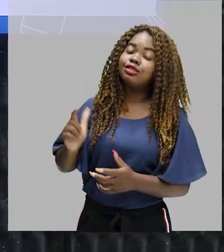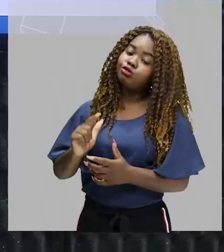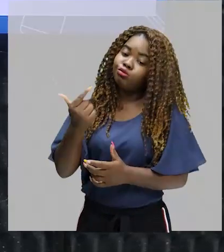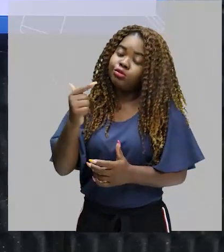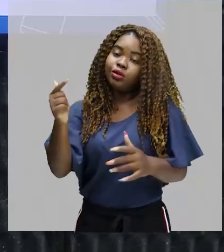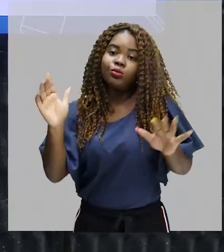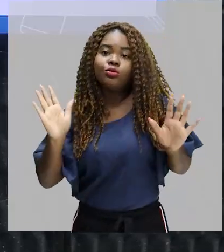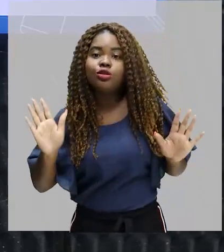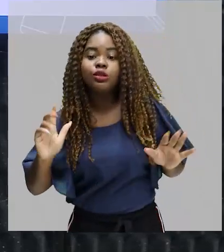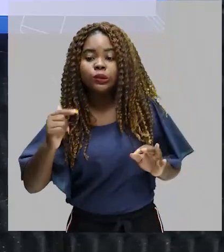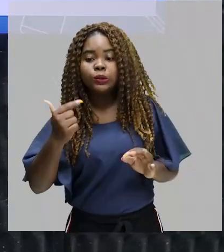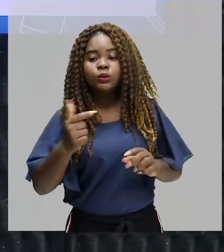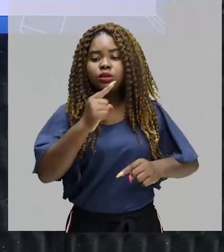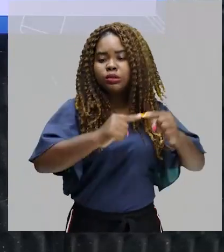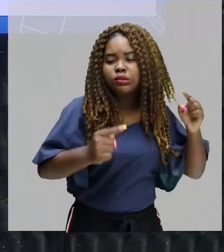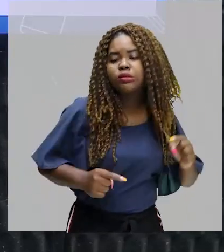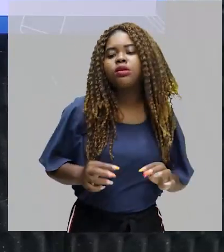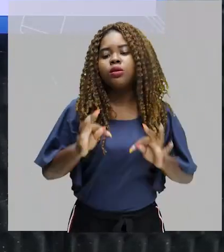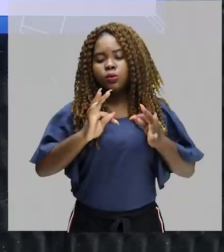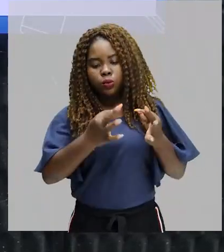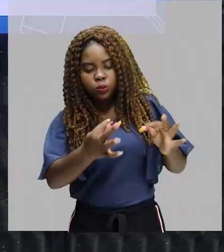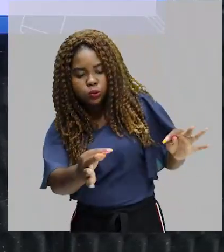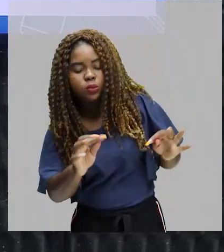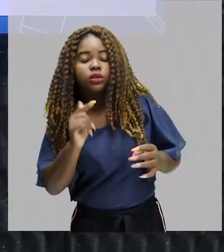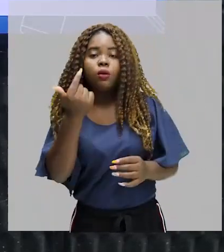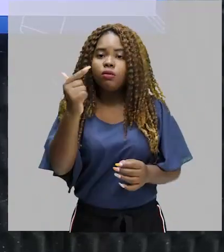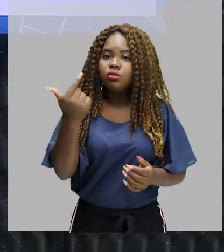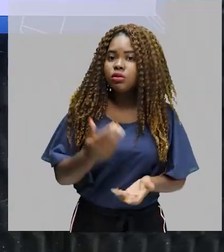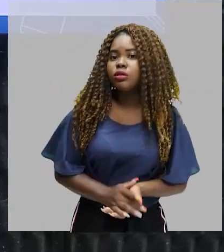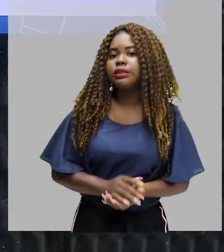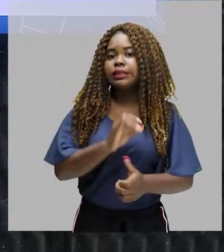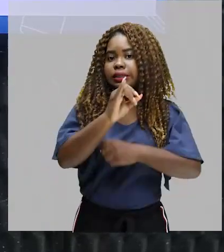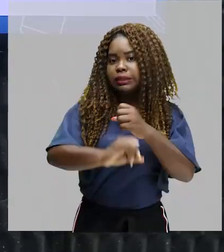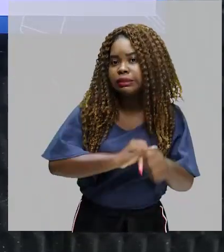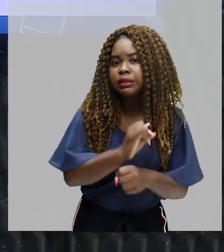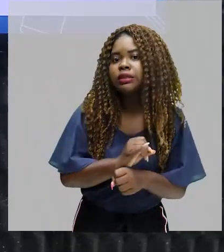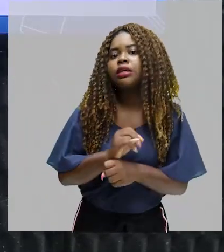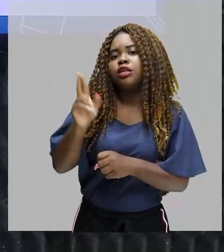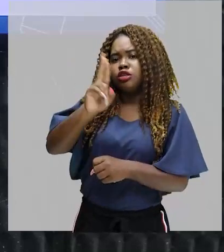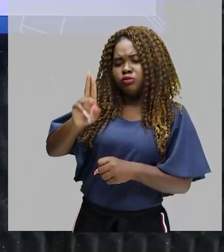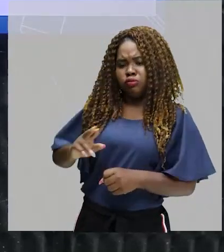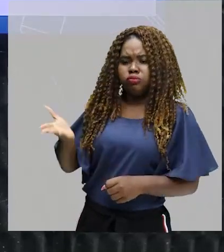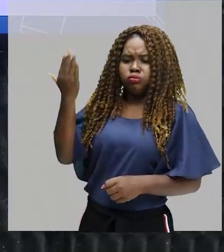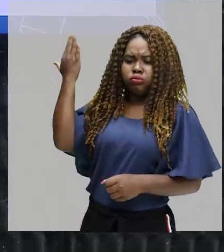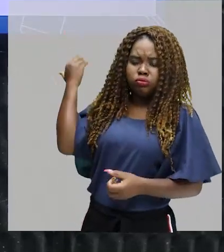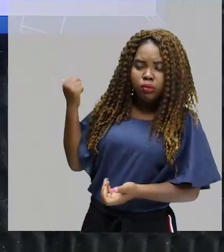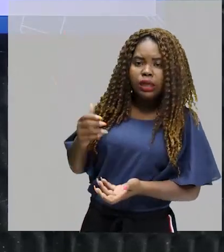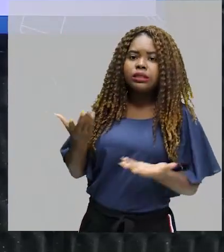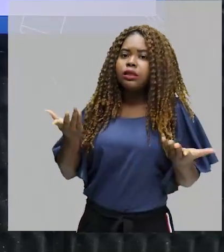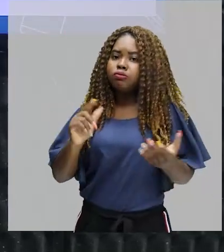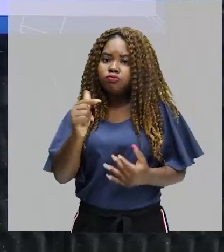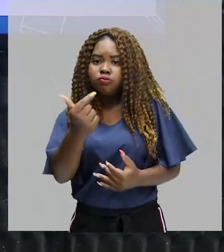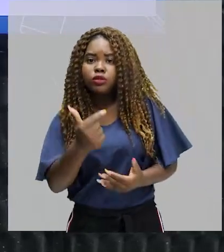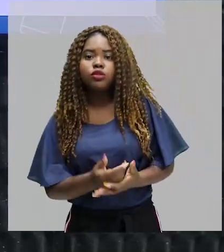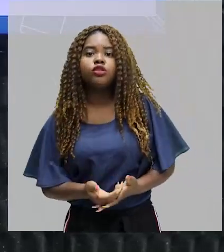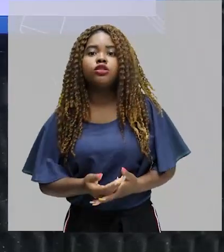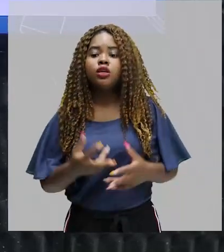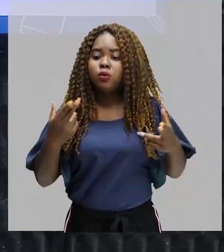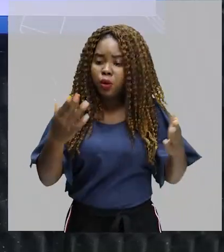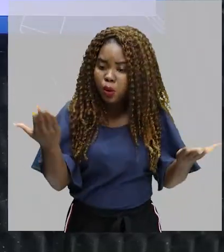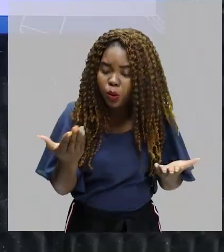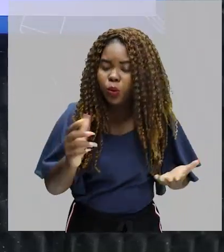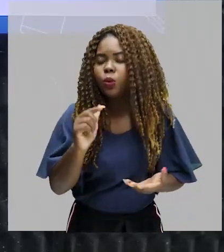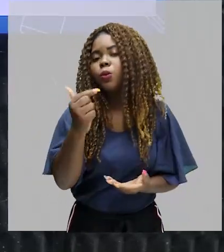não tinham tantos recursos tecnológicos, ainda não tinha internet sendo utilizada em longa escala, como nós utilizamos hoje. Então,